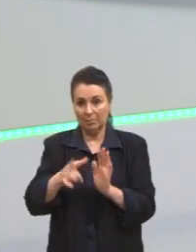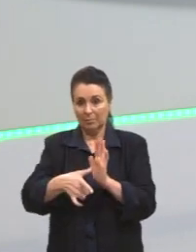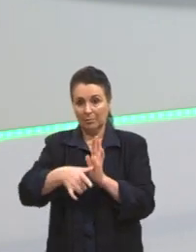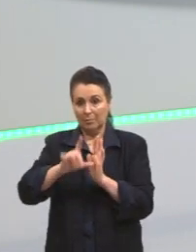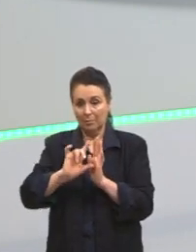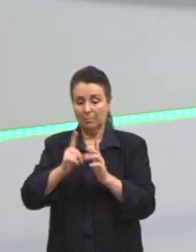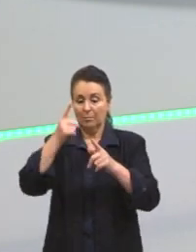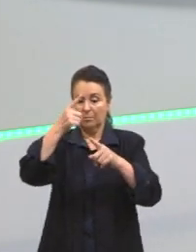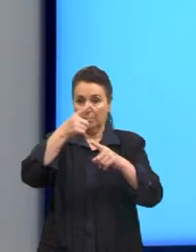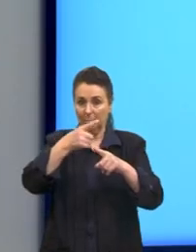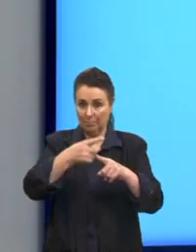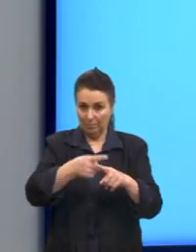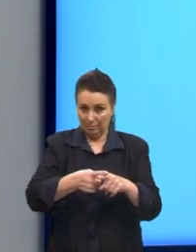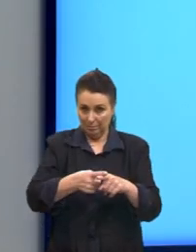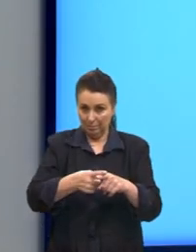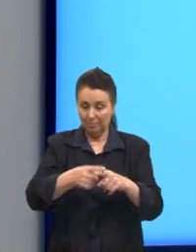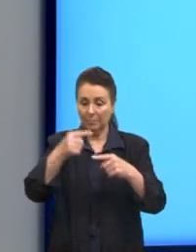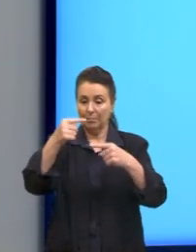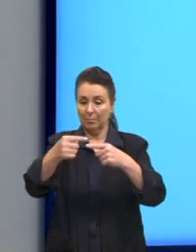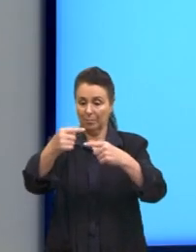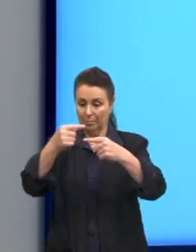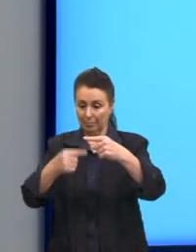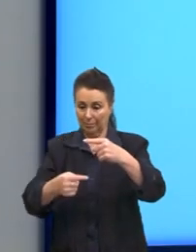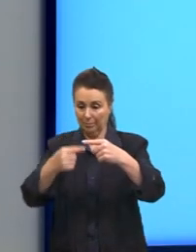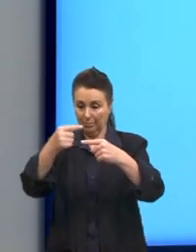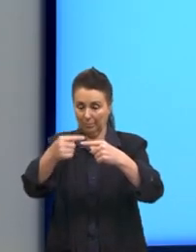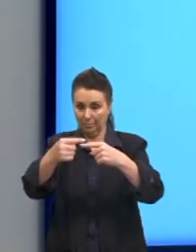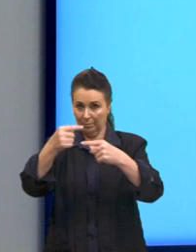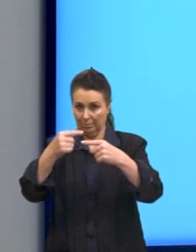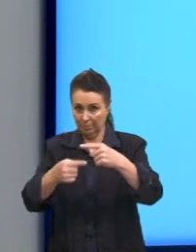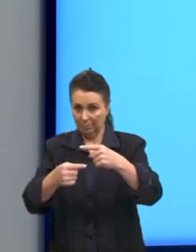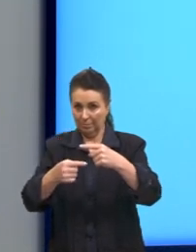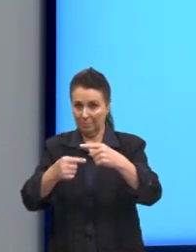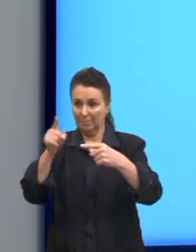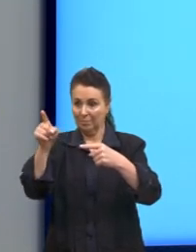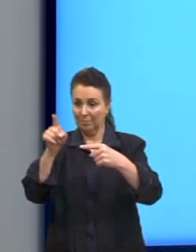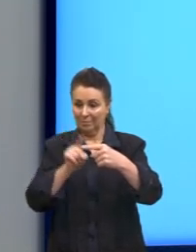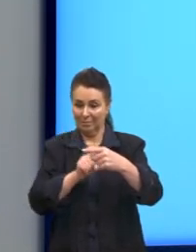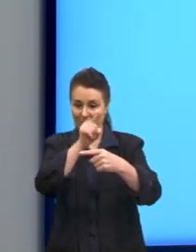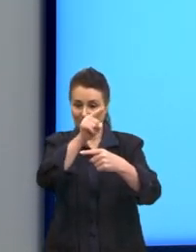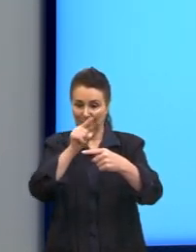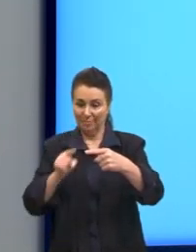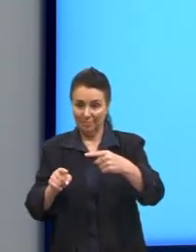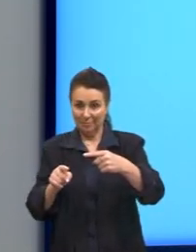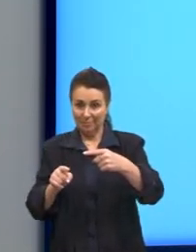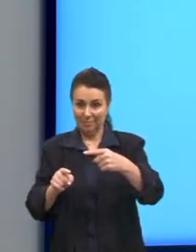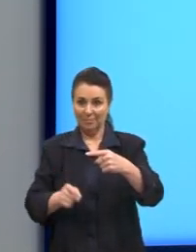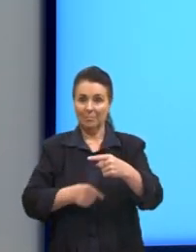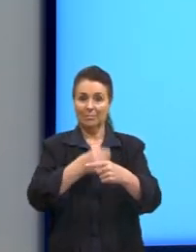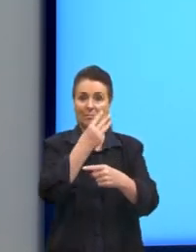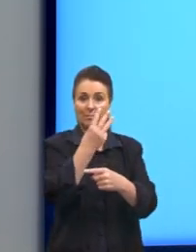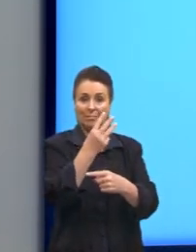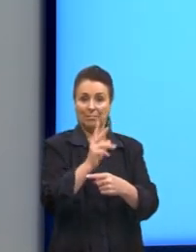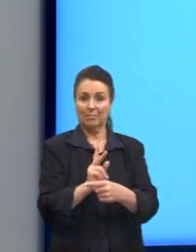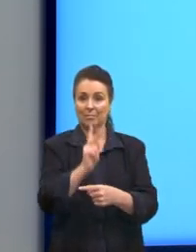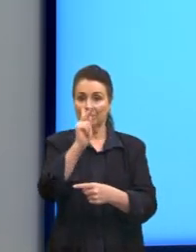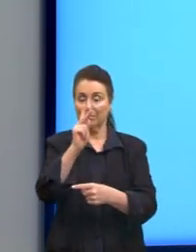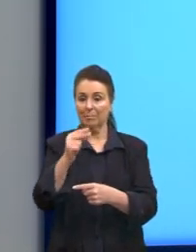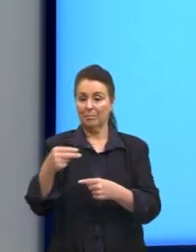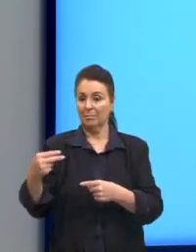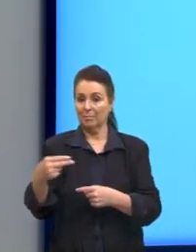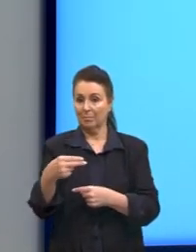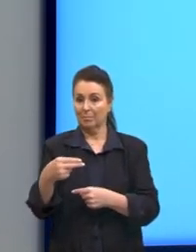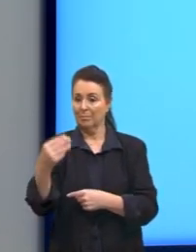multiplicamos, aqui é uma proporção, então a gente multiplica cruzado, e aí nós teríamos 3K é igual a